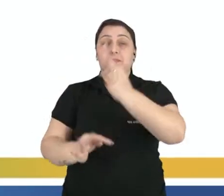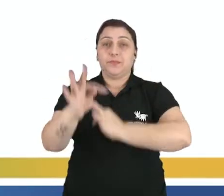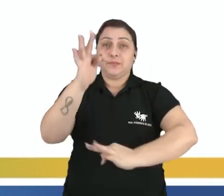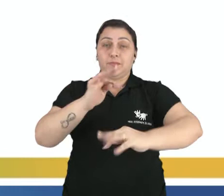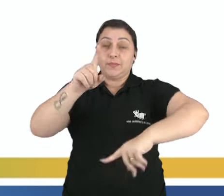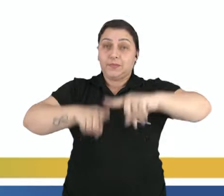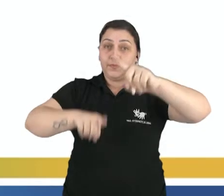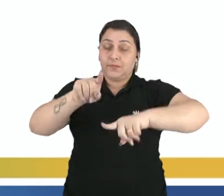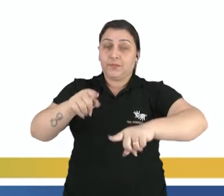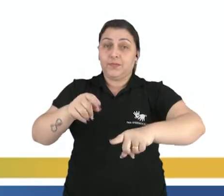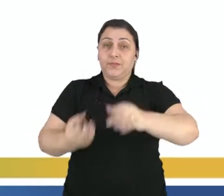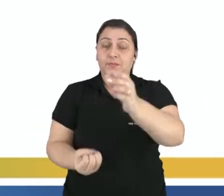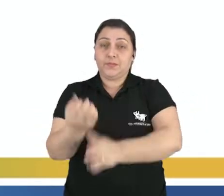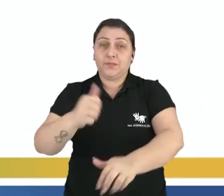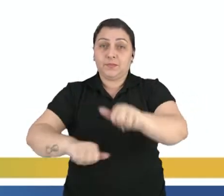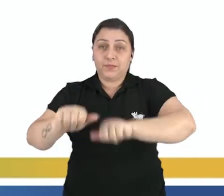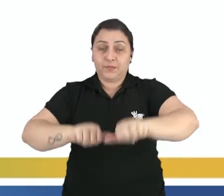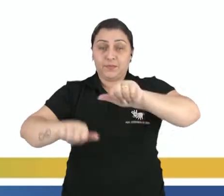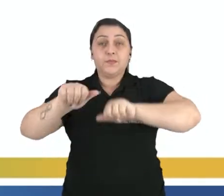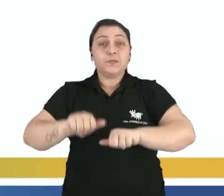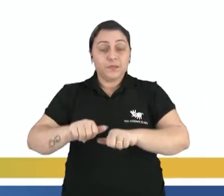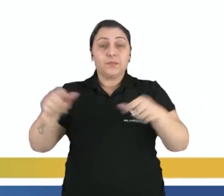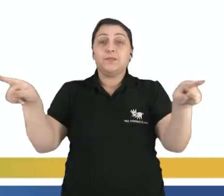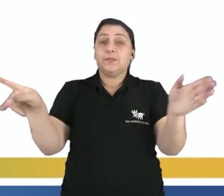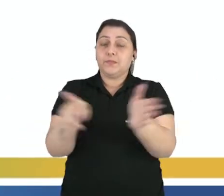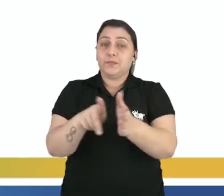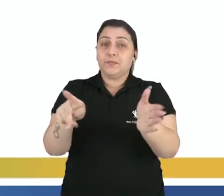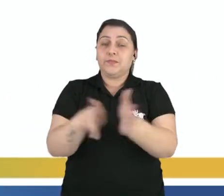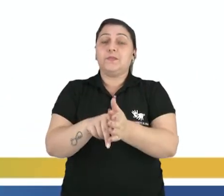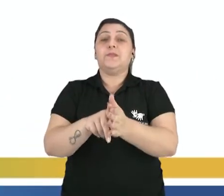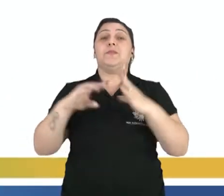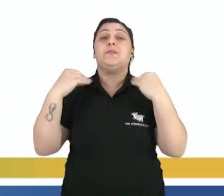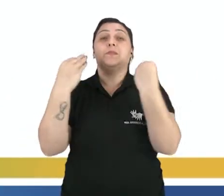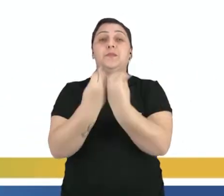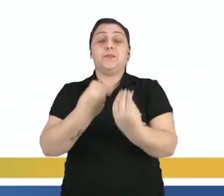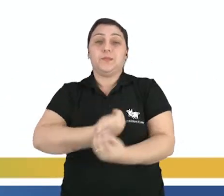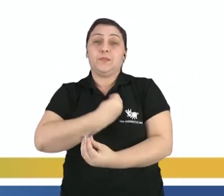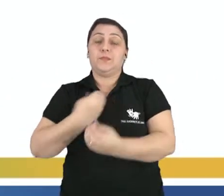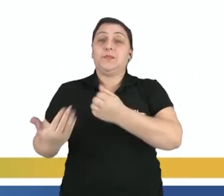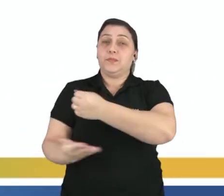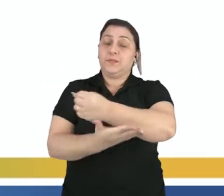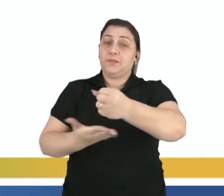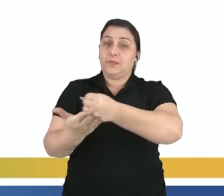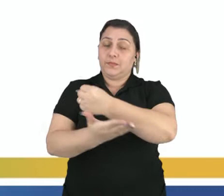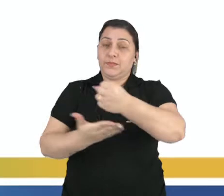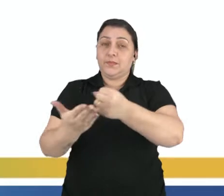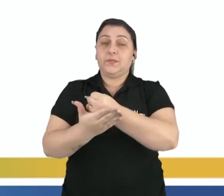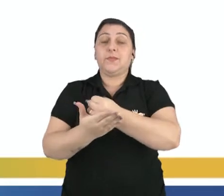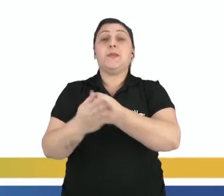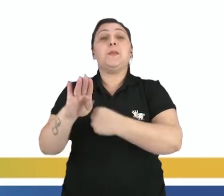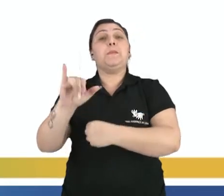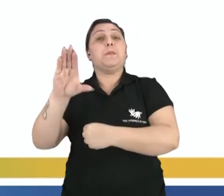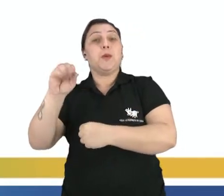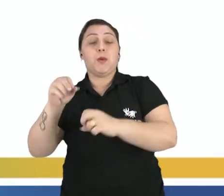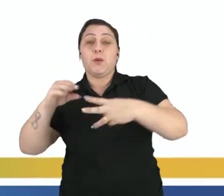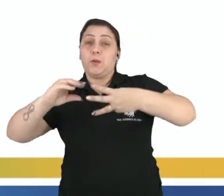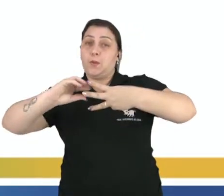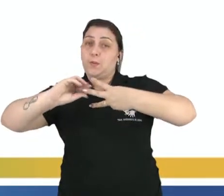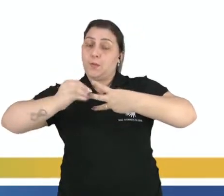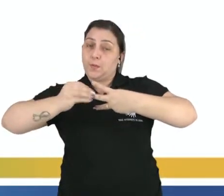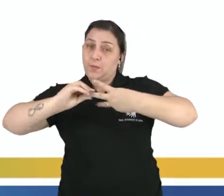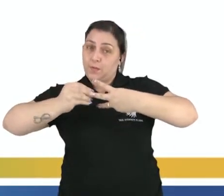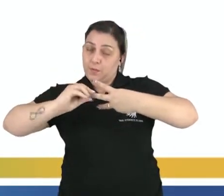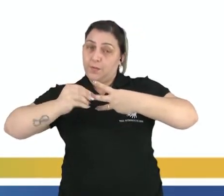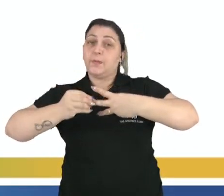partir de matéria-primas que são voltadas para os organismos vivos, baseados em processos biomoleculares e celulares